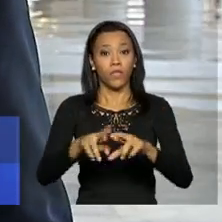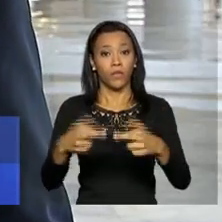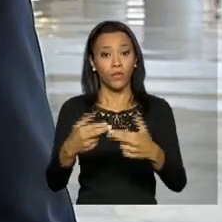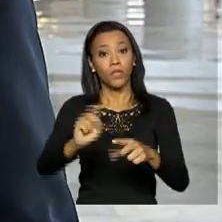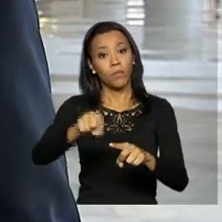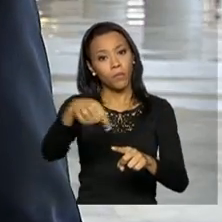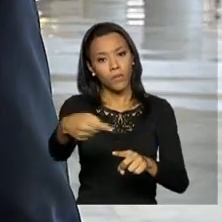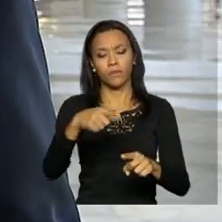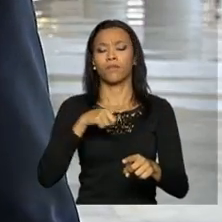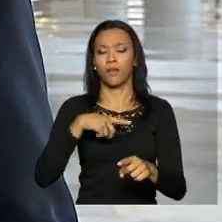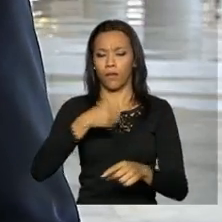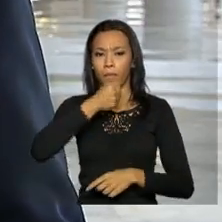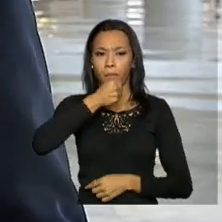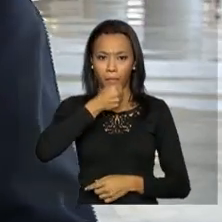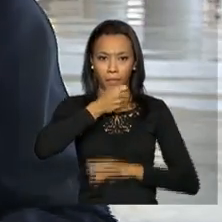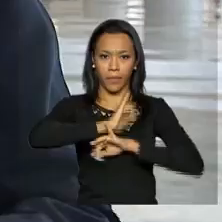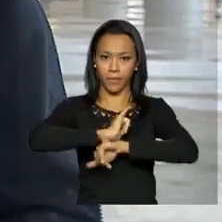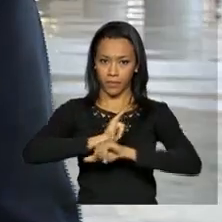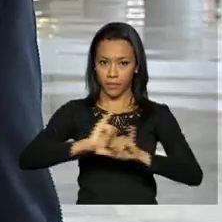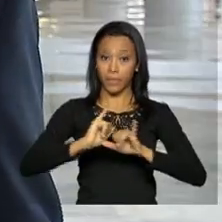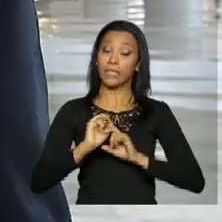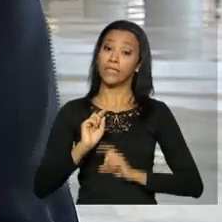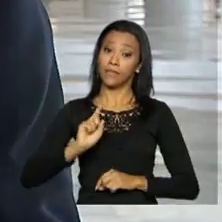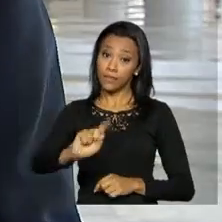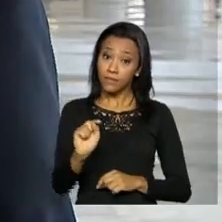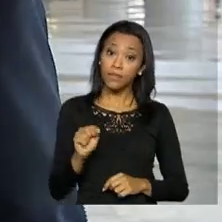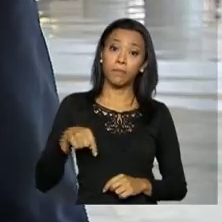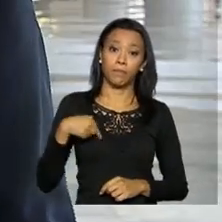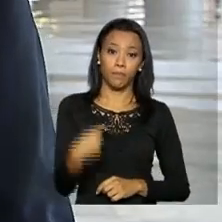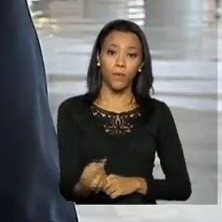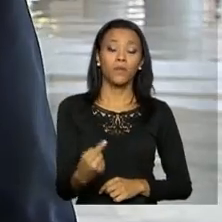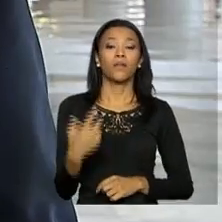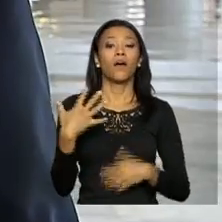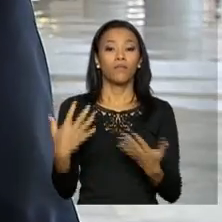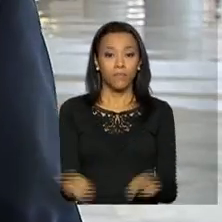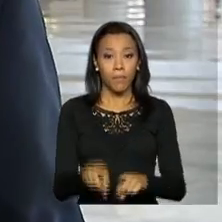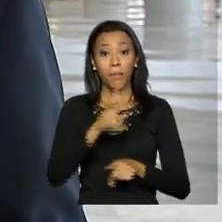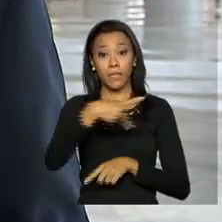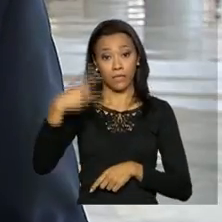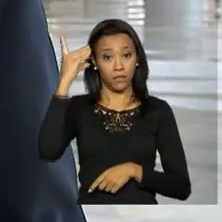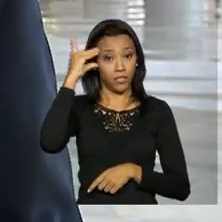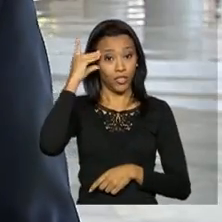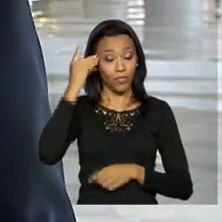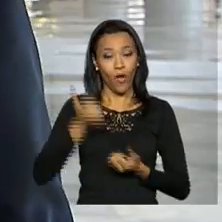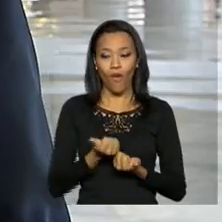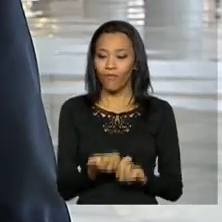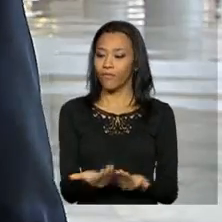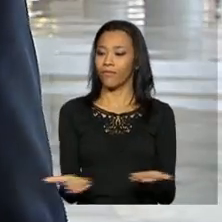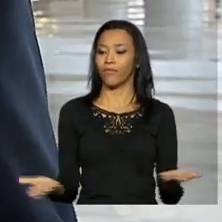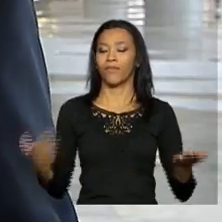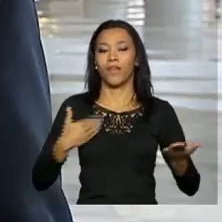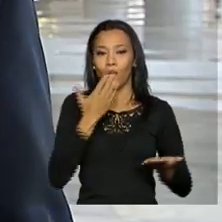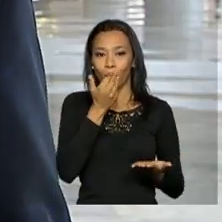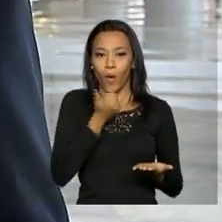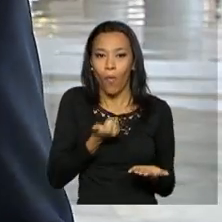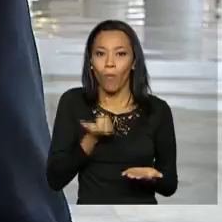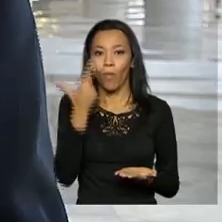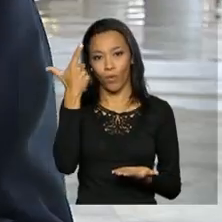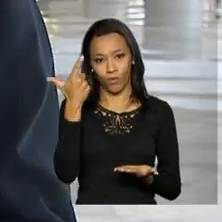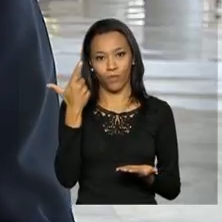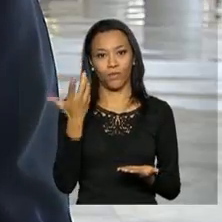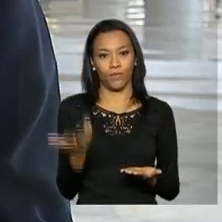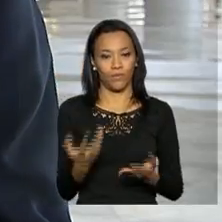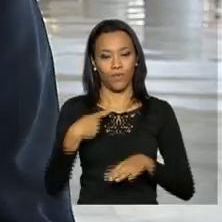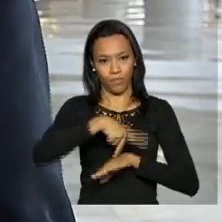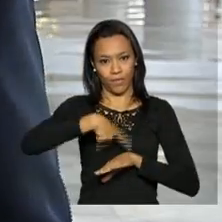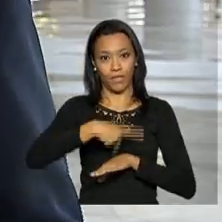devem conceder aí uma declaração à imprensa. E logo em seguida, a presidenta Dilma Rousseff oferece um almoço em homenagem ao presidente Evo Morales.